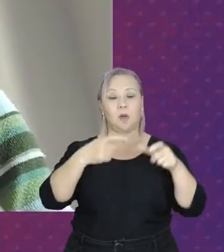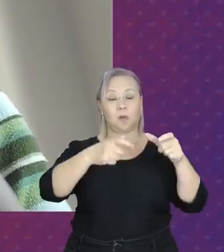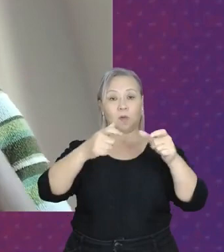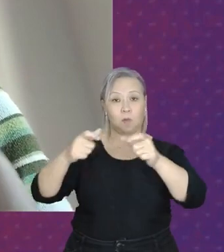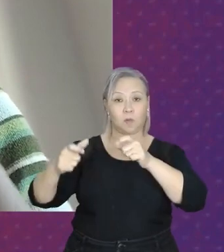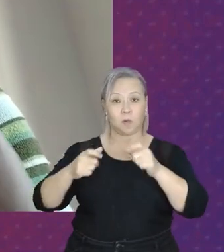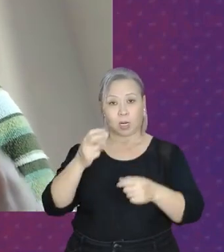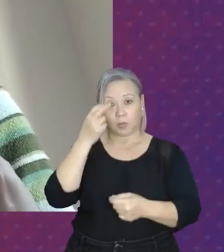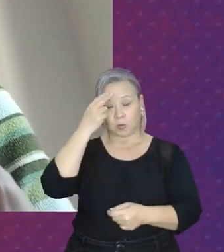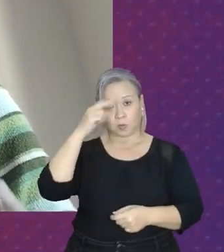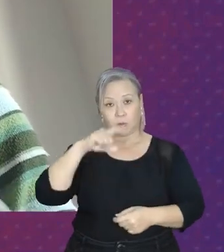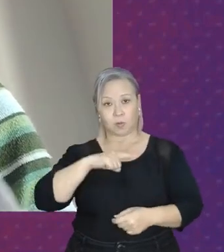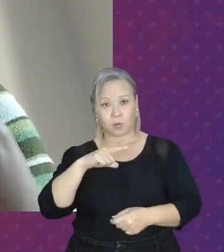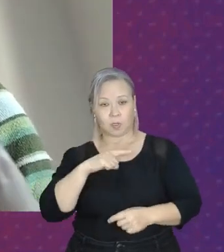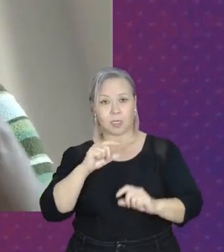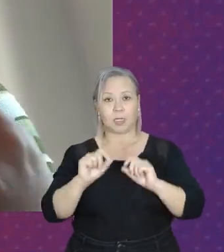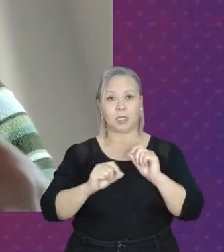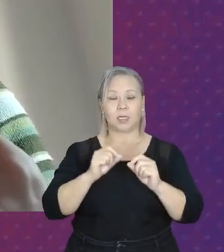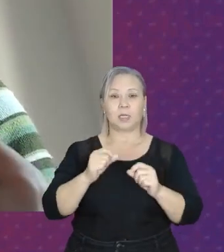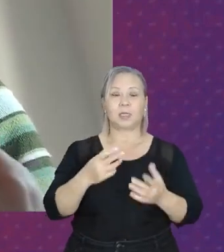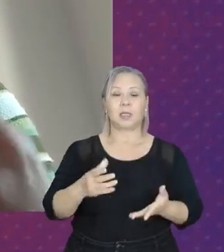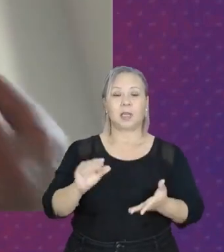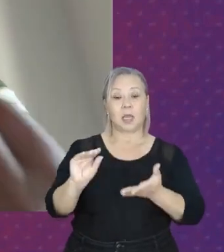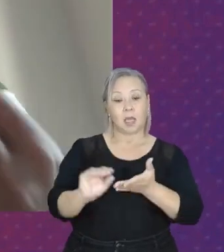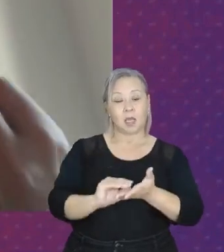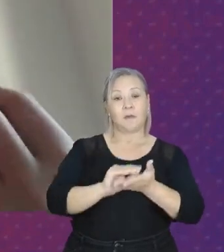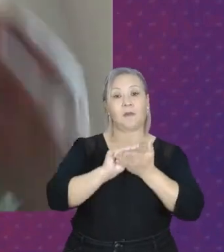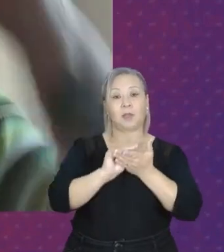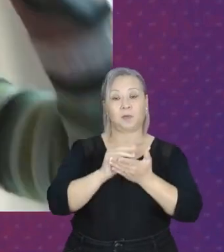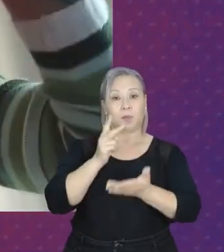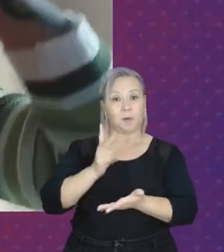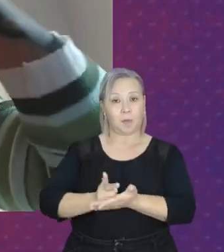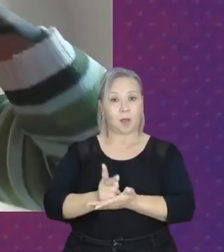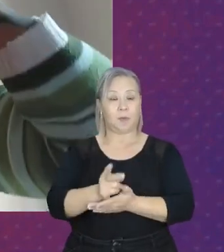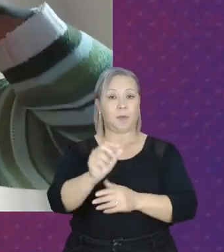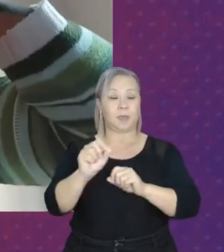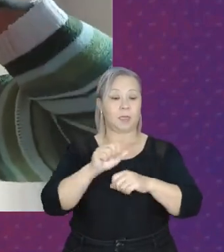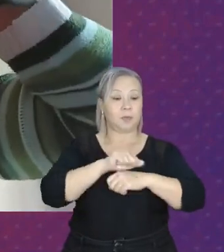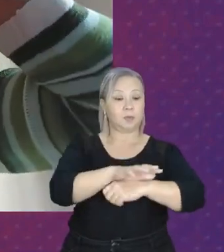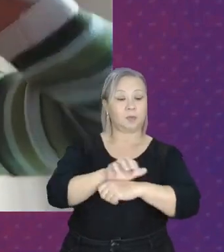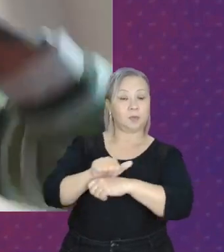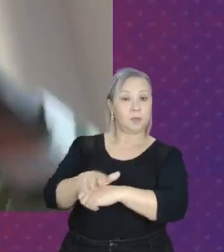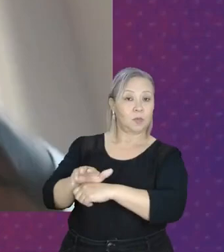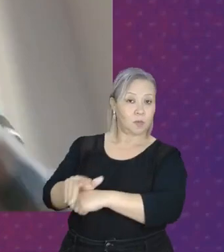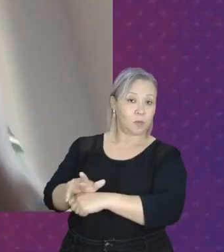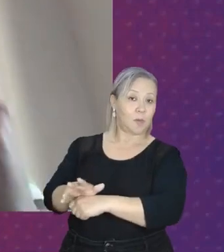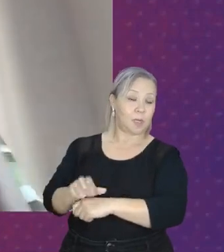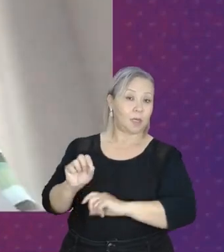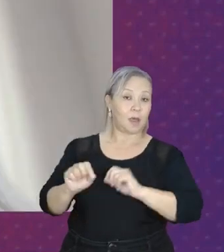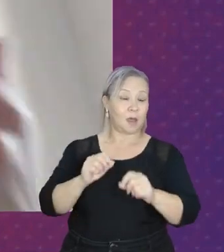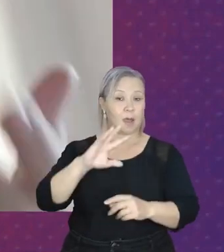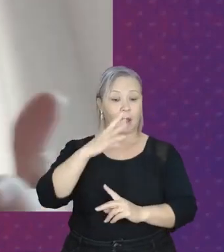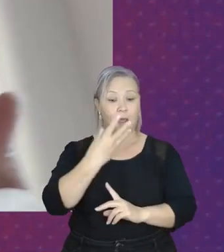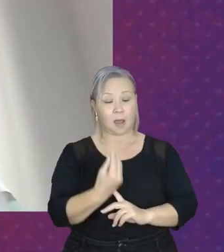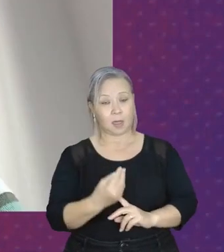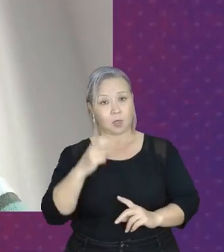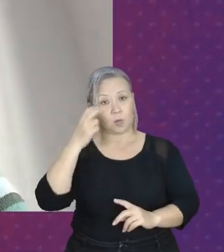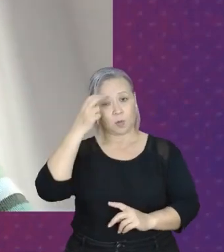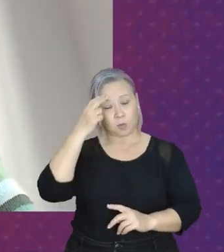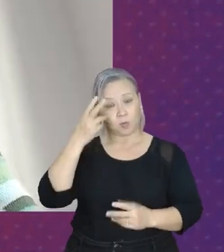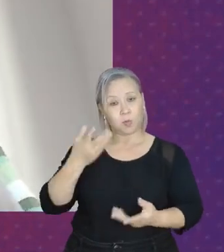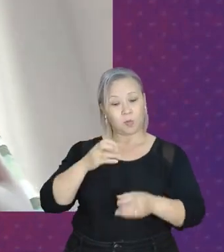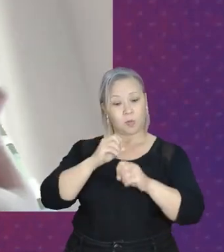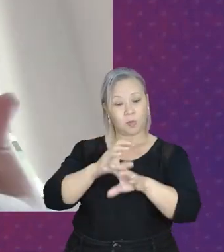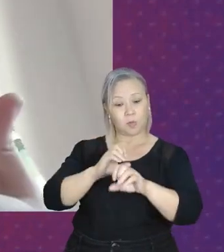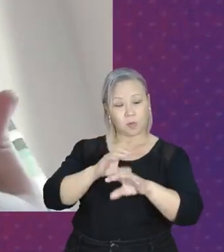em que teriam verba para manter e para, assim, fomentar a arte, a cultura, na forma da educação, na forma